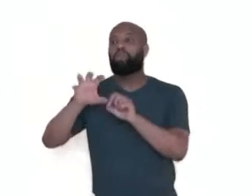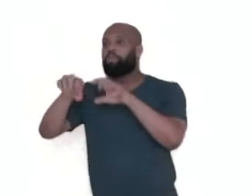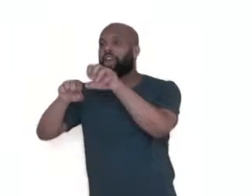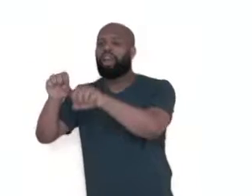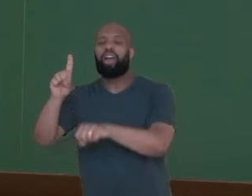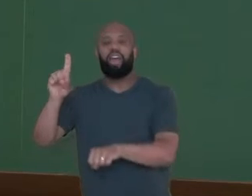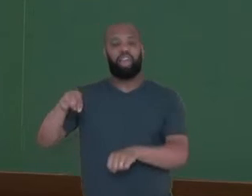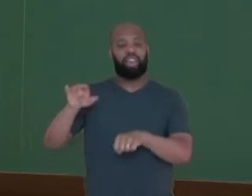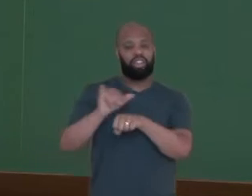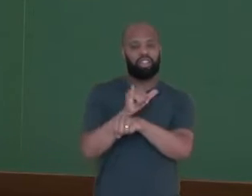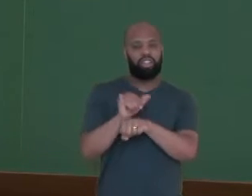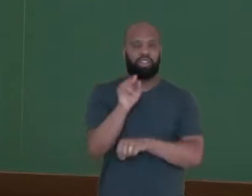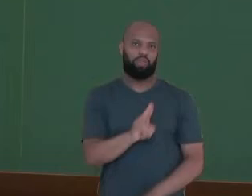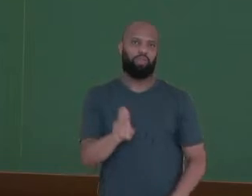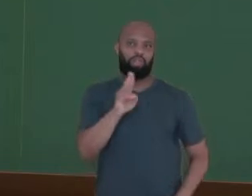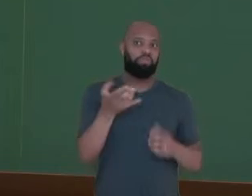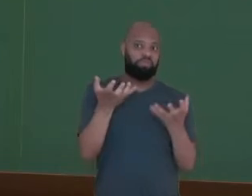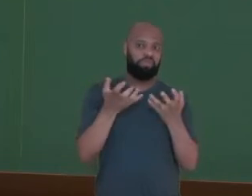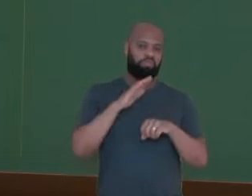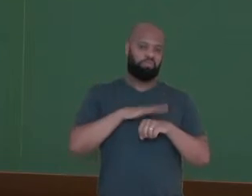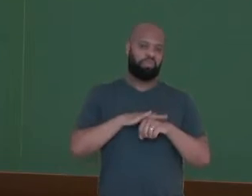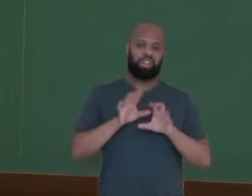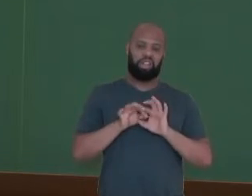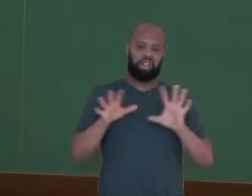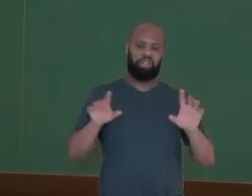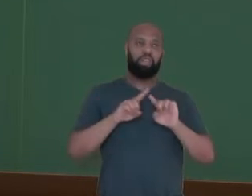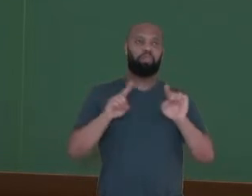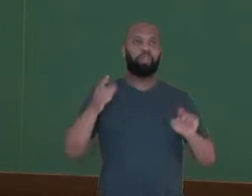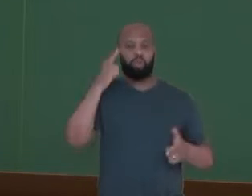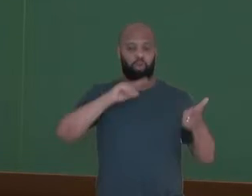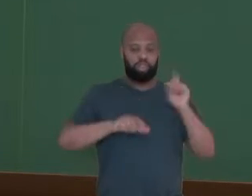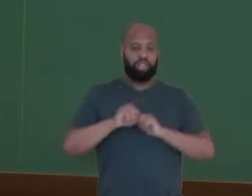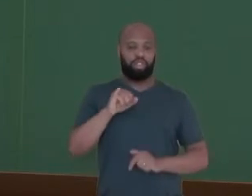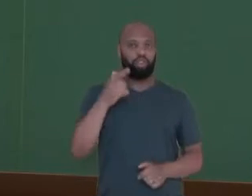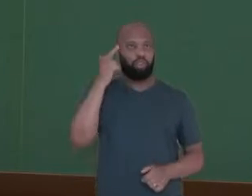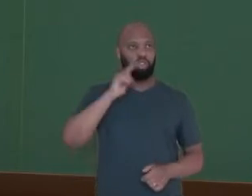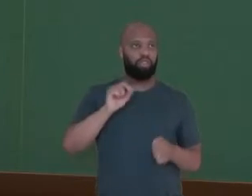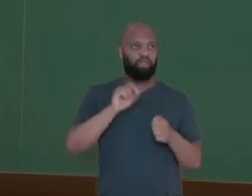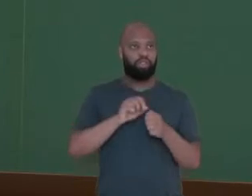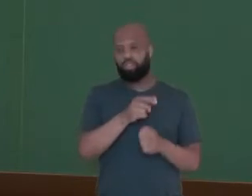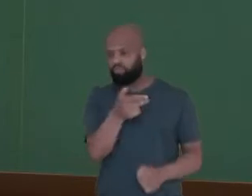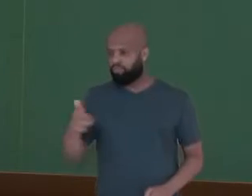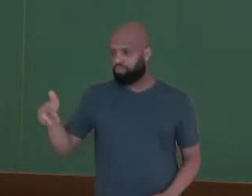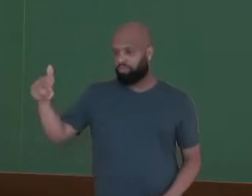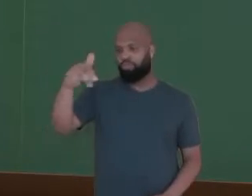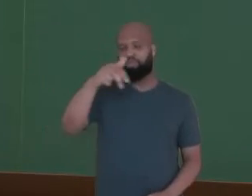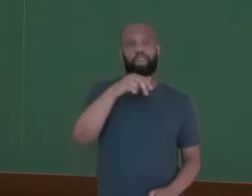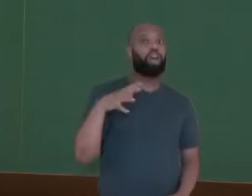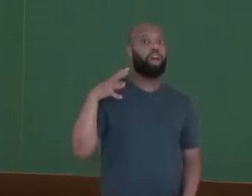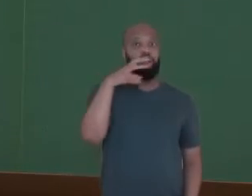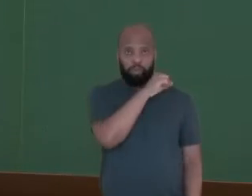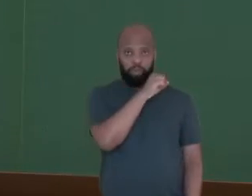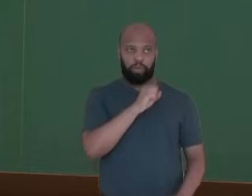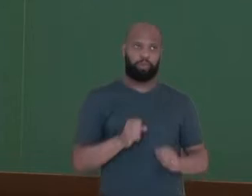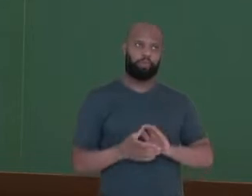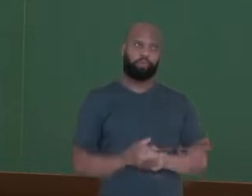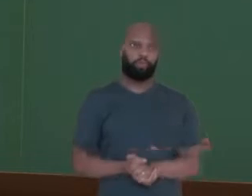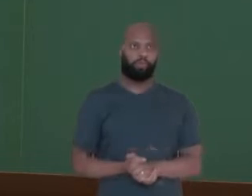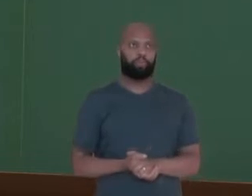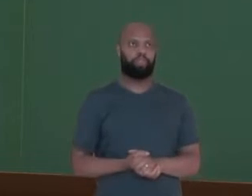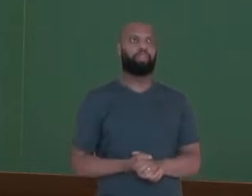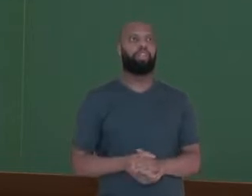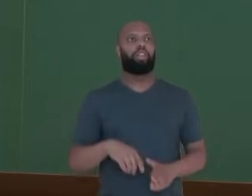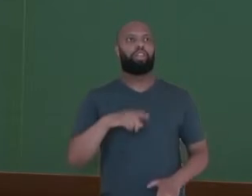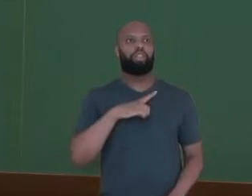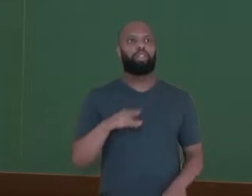estratégia que ele quiser naquele momento. Mas ganha quem fizer todos os pontos primeiro. E a